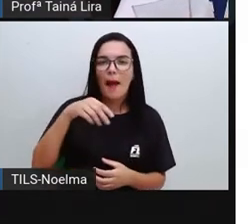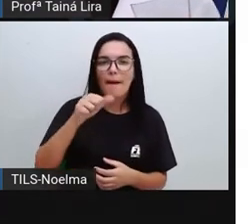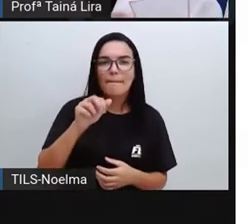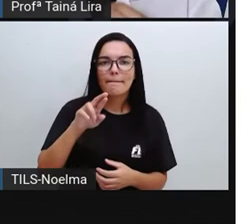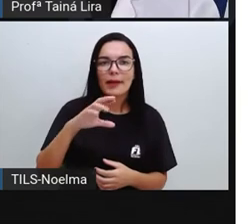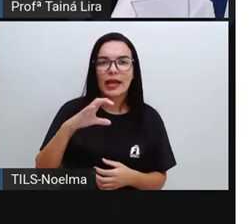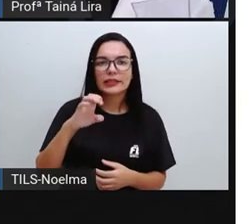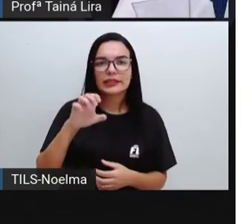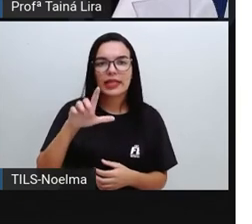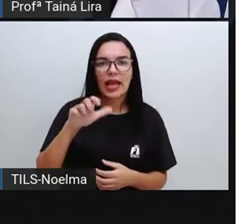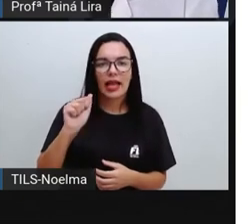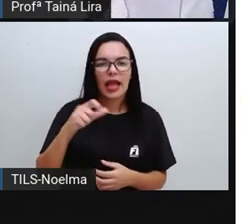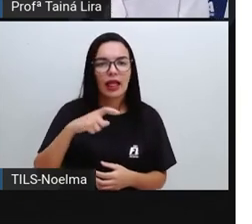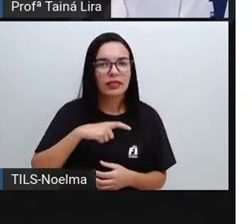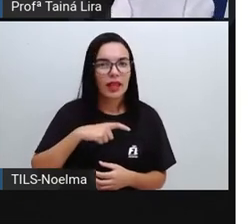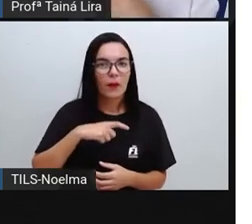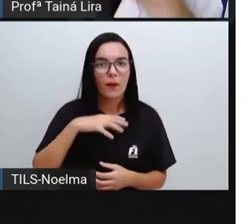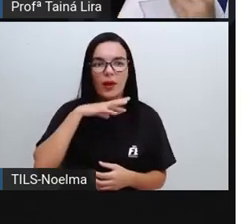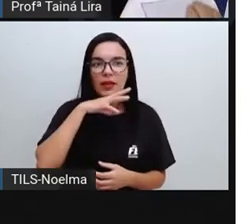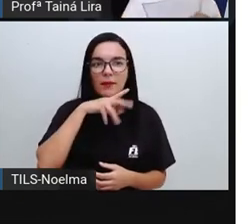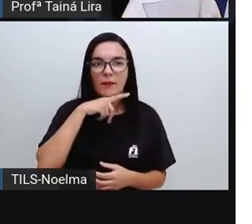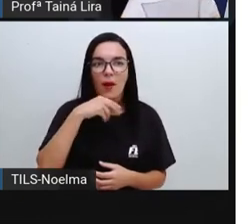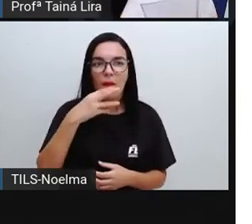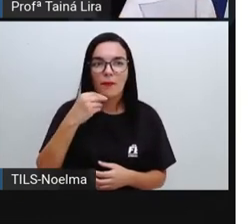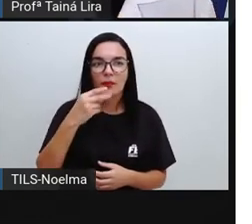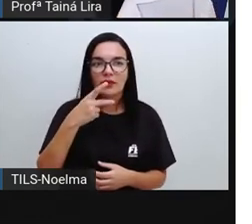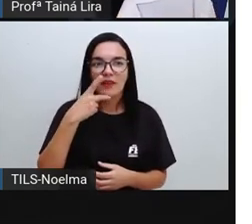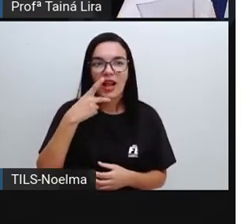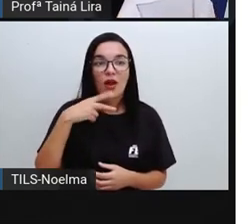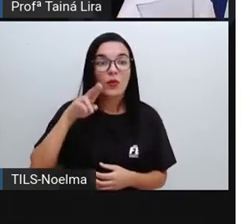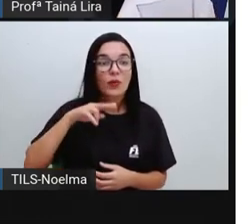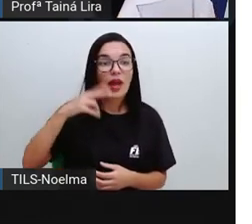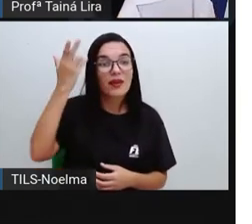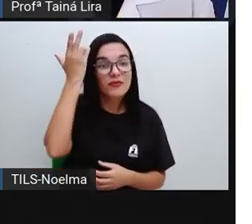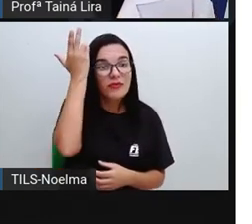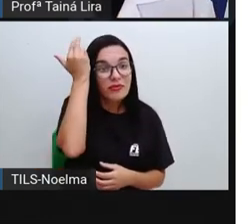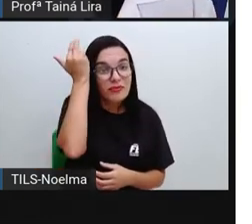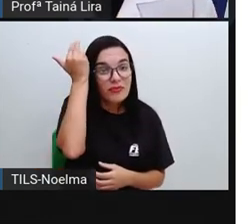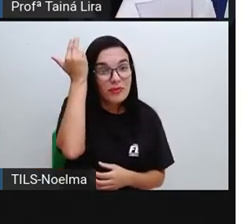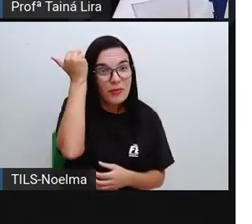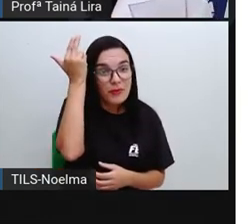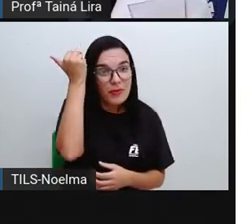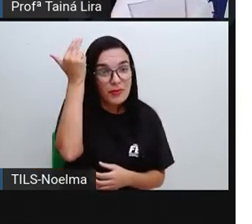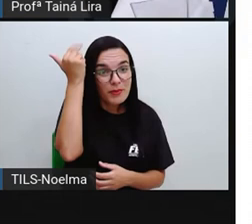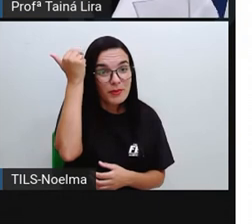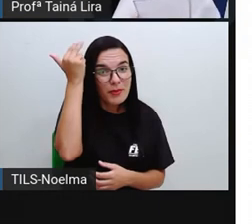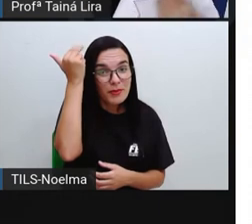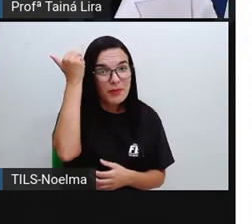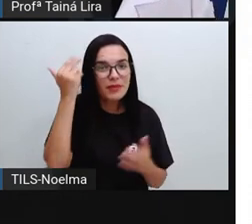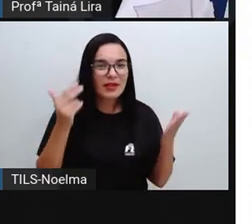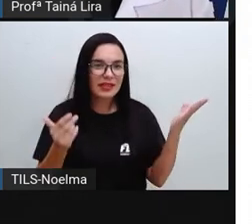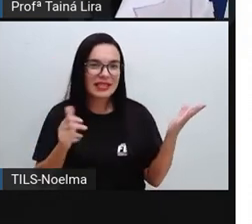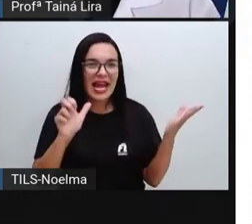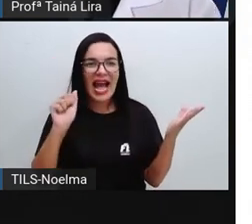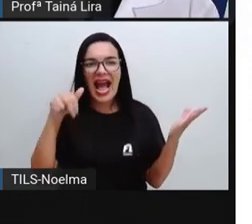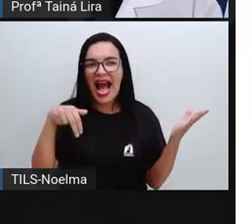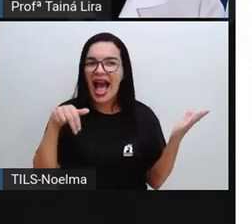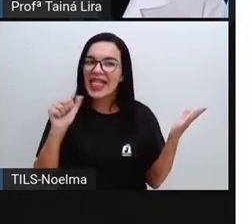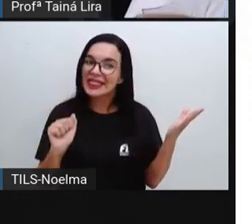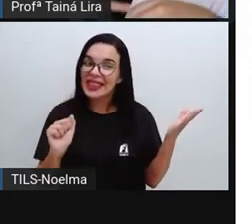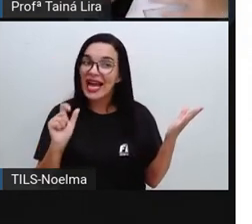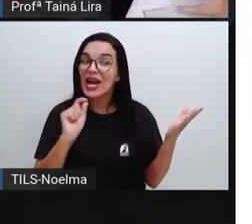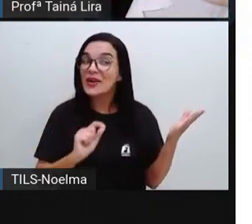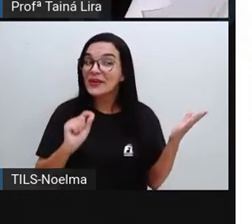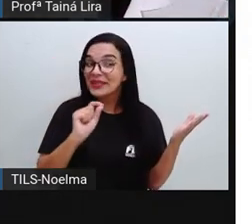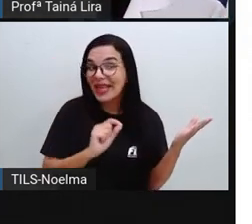Marcela tem um animal que é muito falado na época da Páscoa, que é o coelho. E Ana, que é a